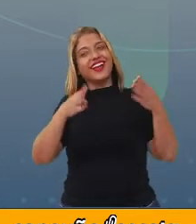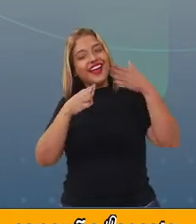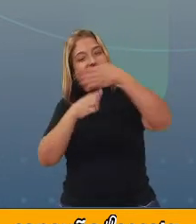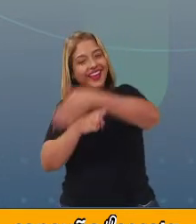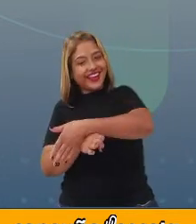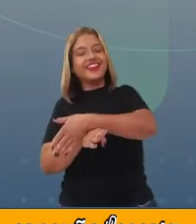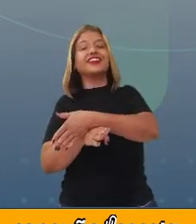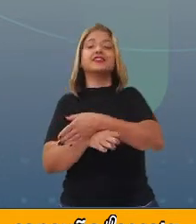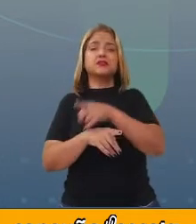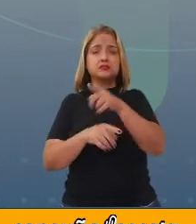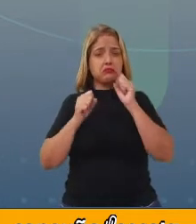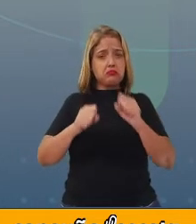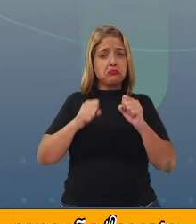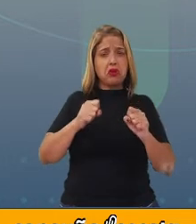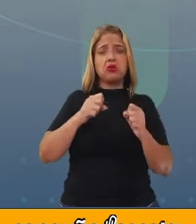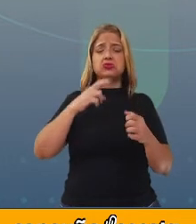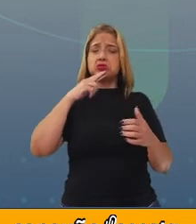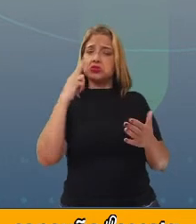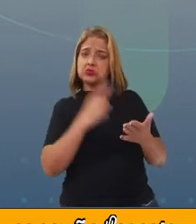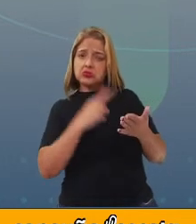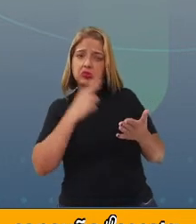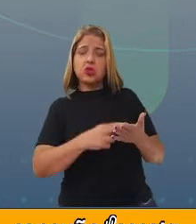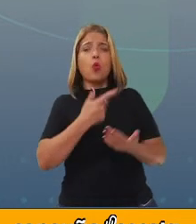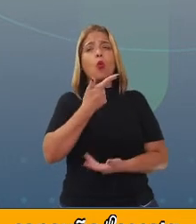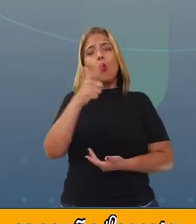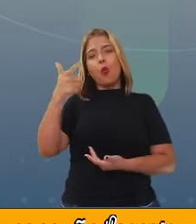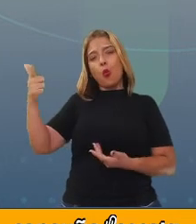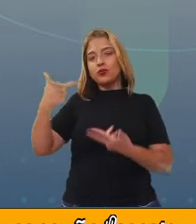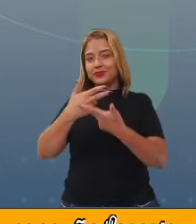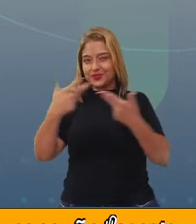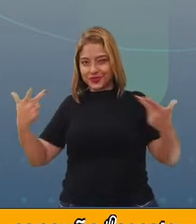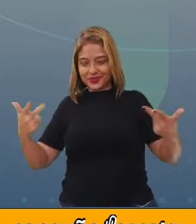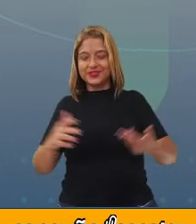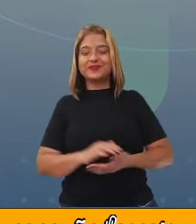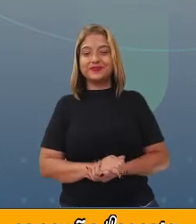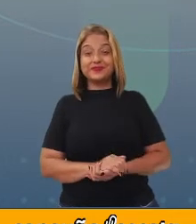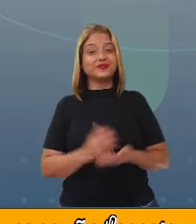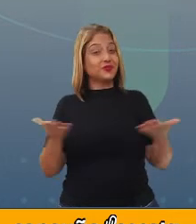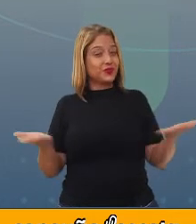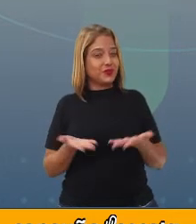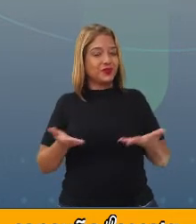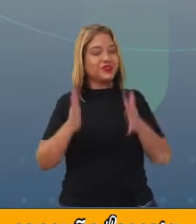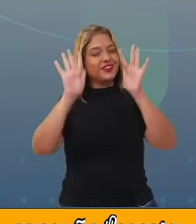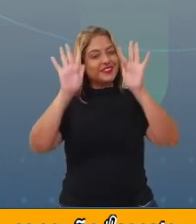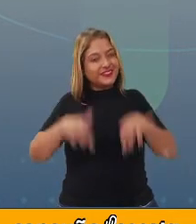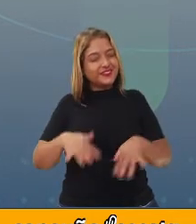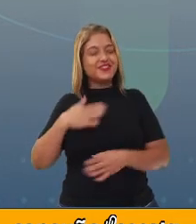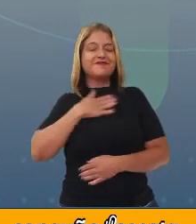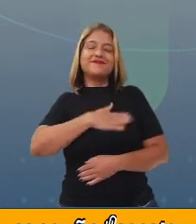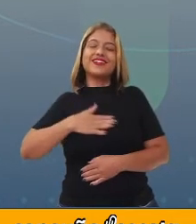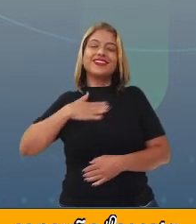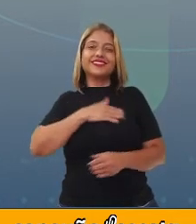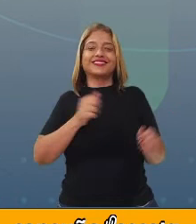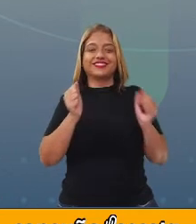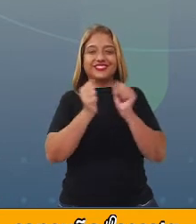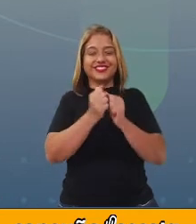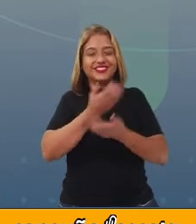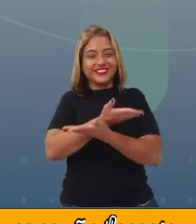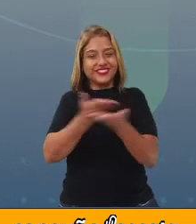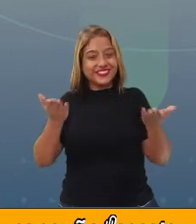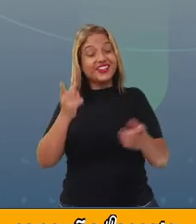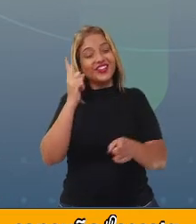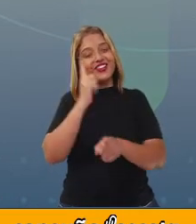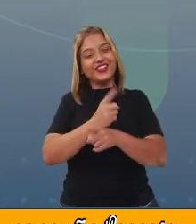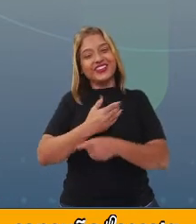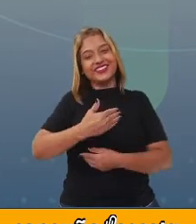Escola, faça essa atividade e outras. Por hoje, nós vamos ficando aqui. Foi um prazer imenso estar com vocês. E até o nosso